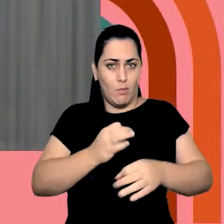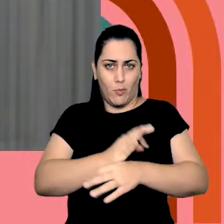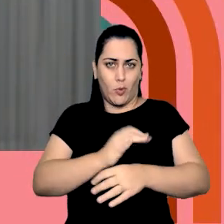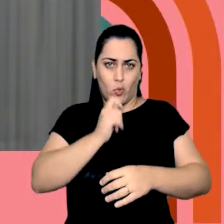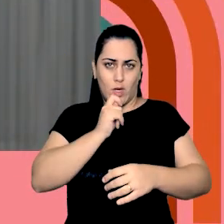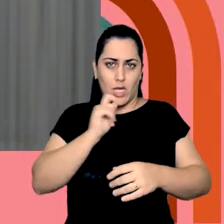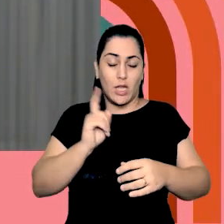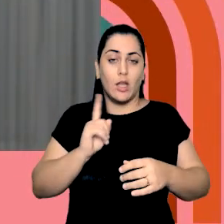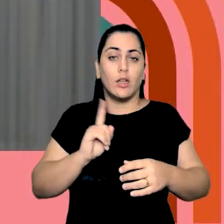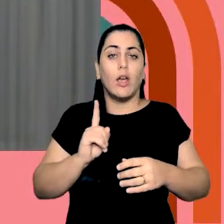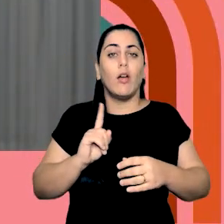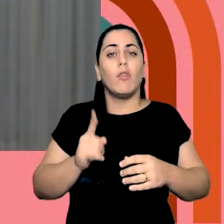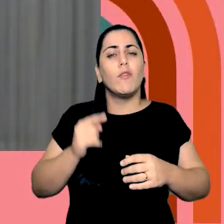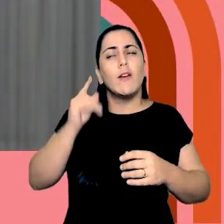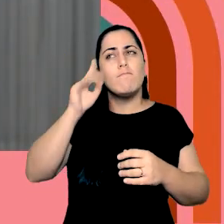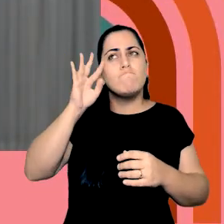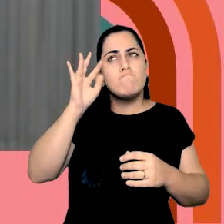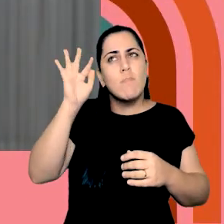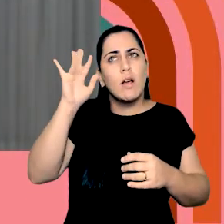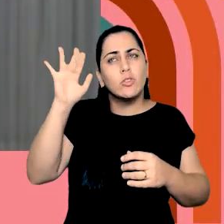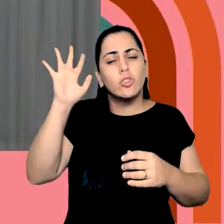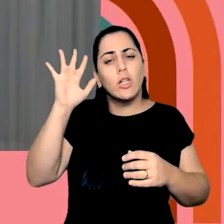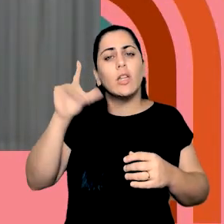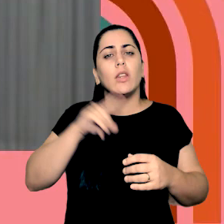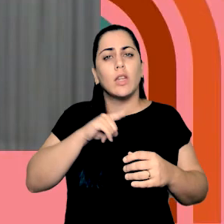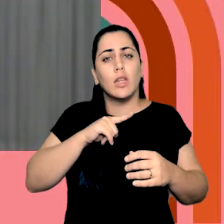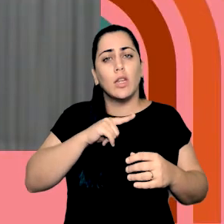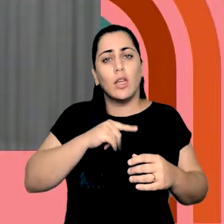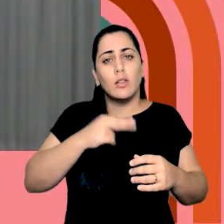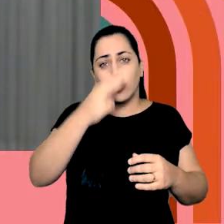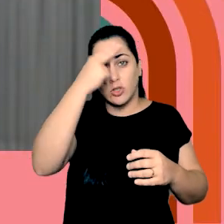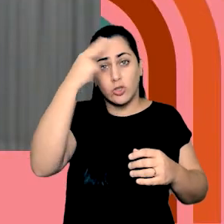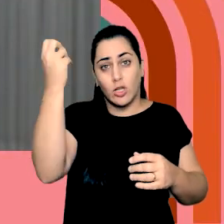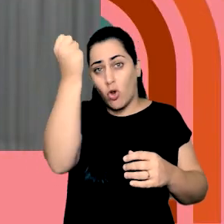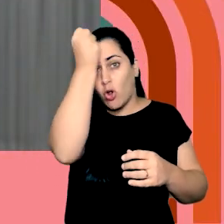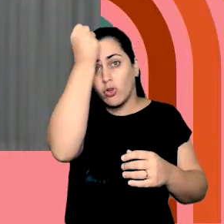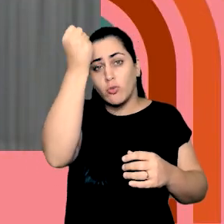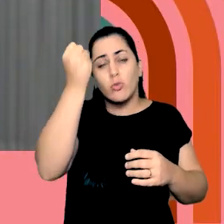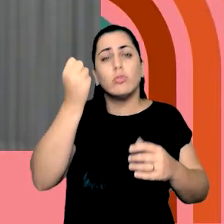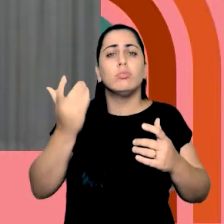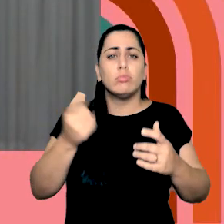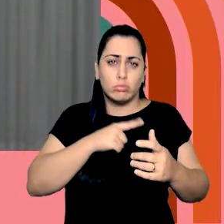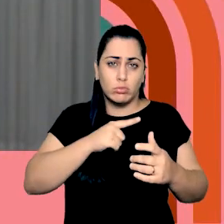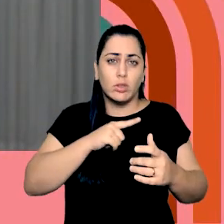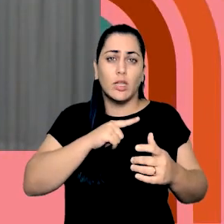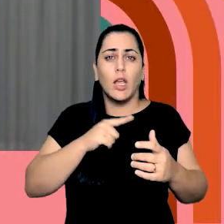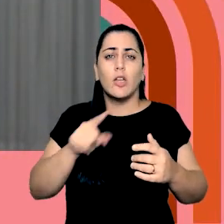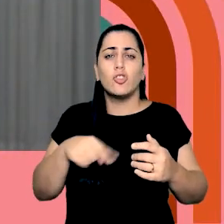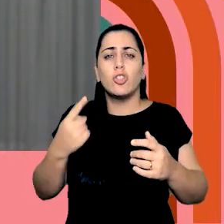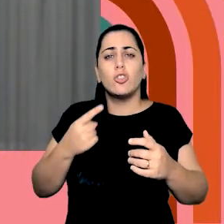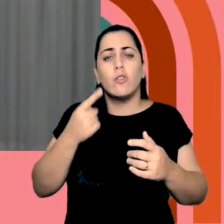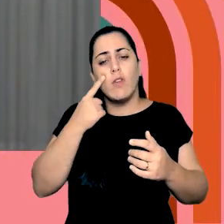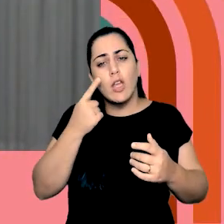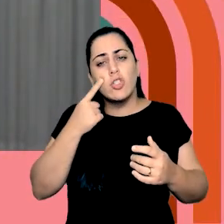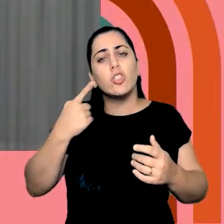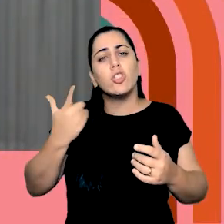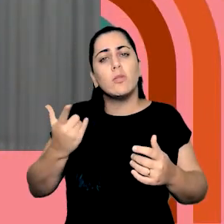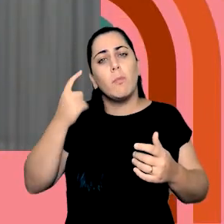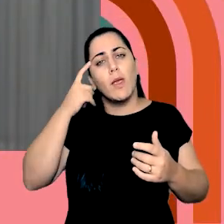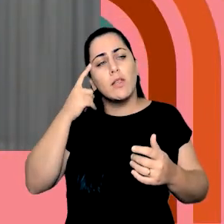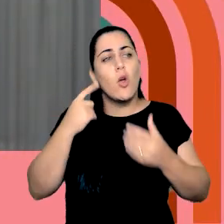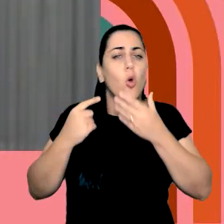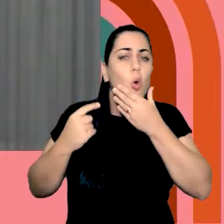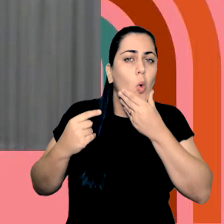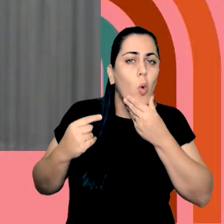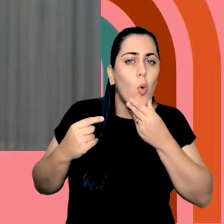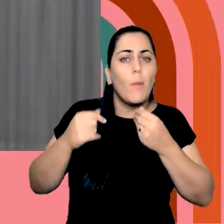imagem provavelmente vai estar contaminada com estereótipos, com percepções do que a gente compreende que homens e